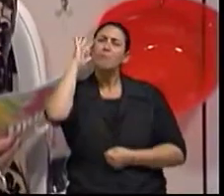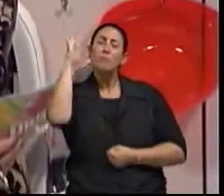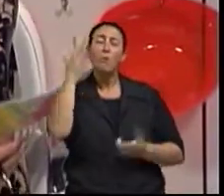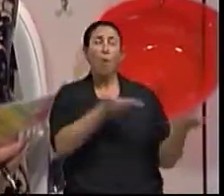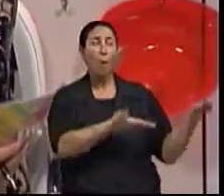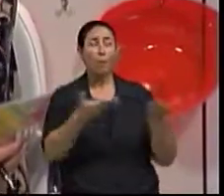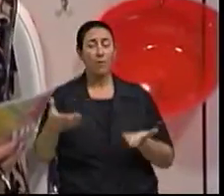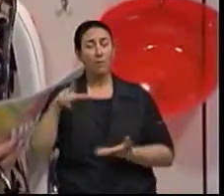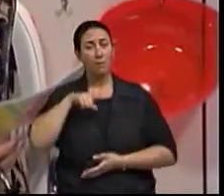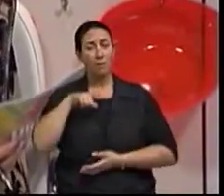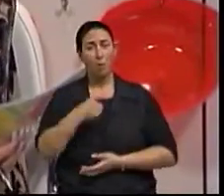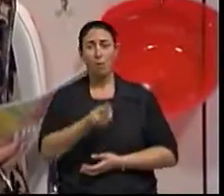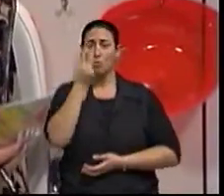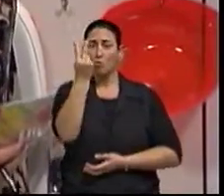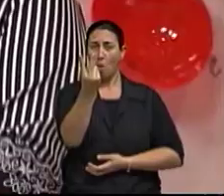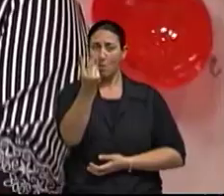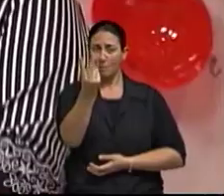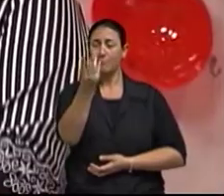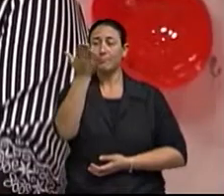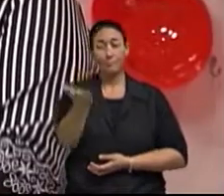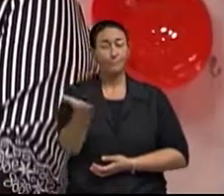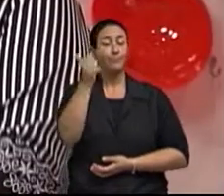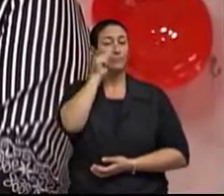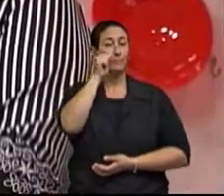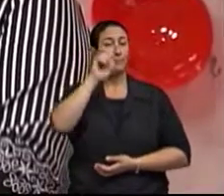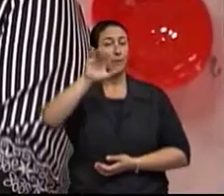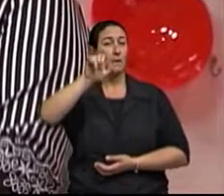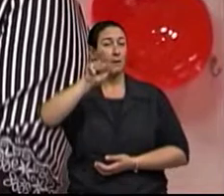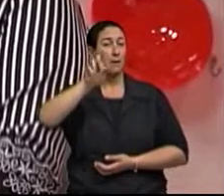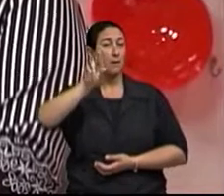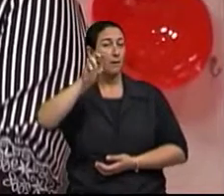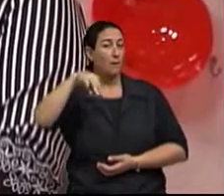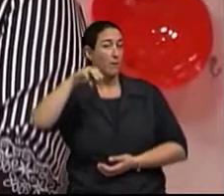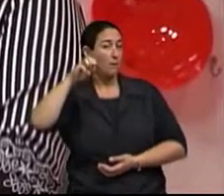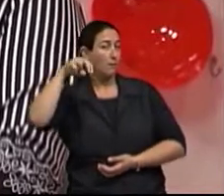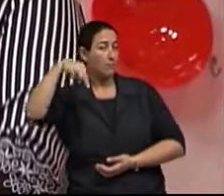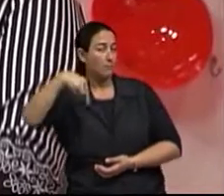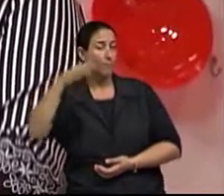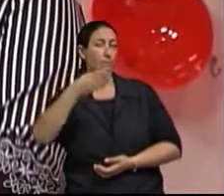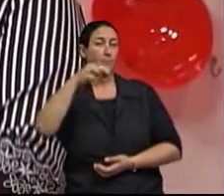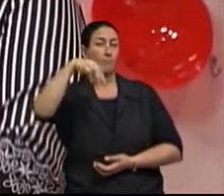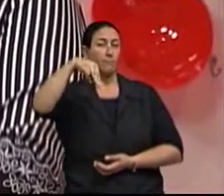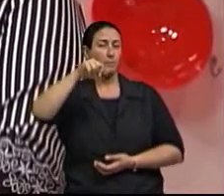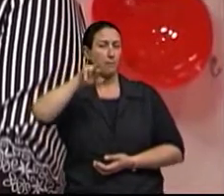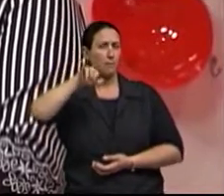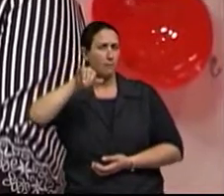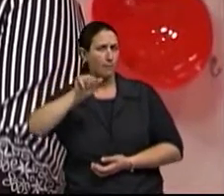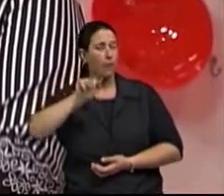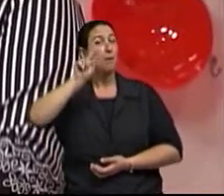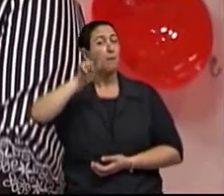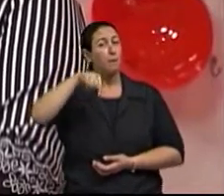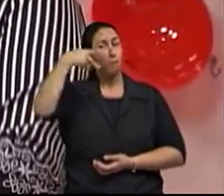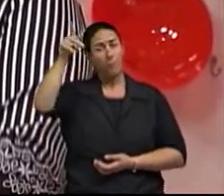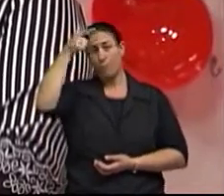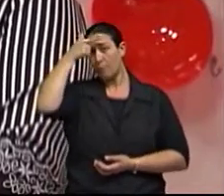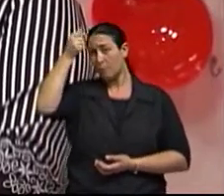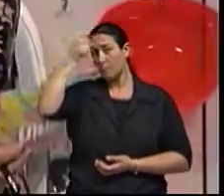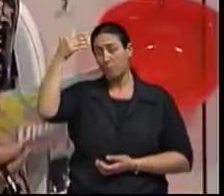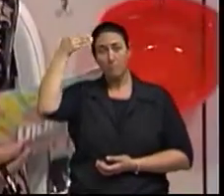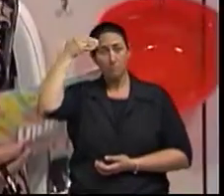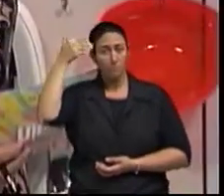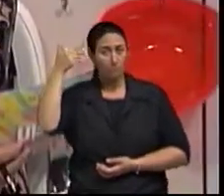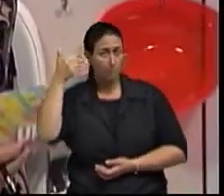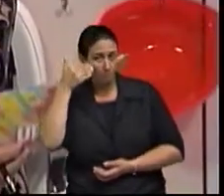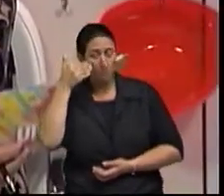convidados são a pedagoga Carmen Maria Andrade, professora da Universidade Federal de Santa Maria e coordenadora do